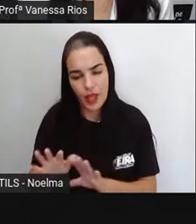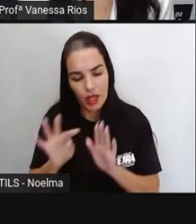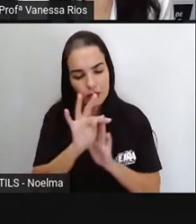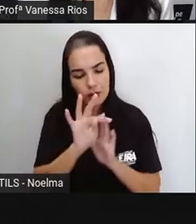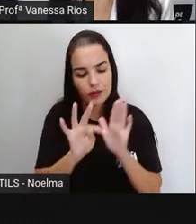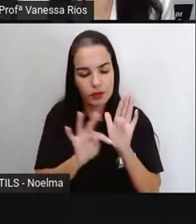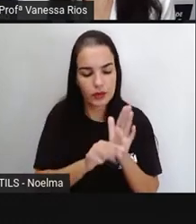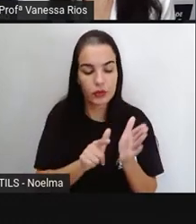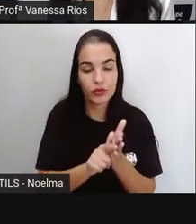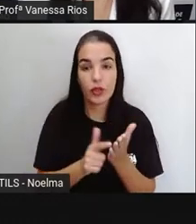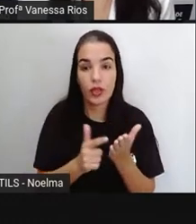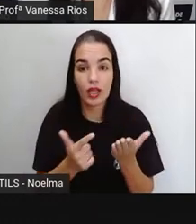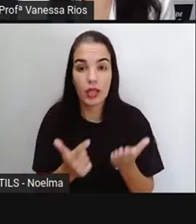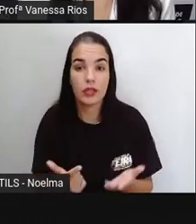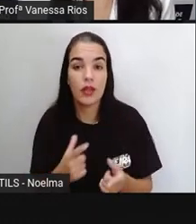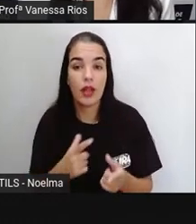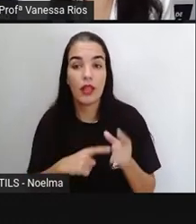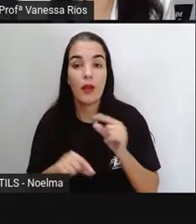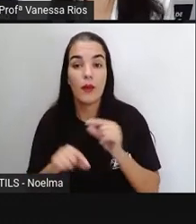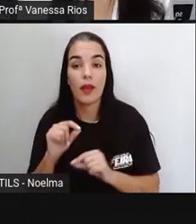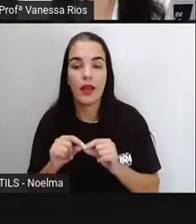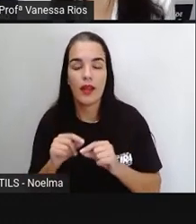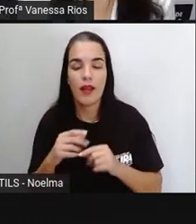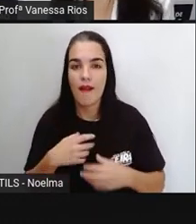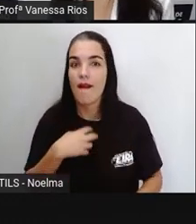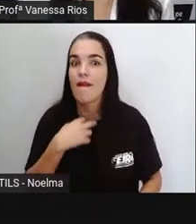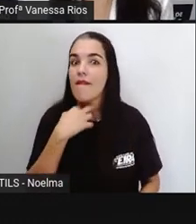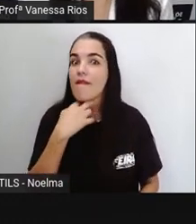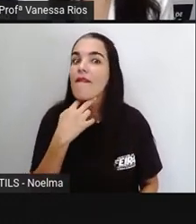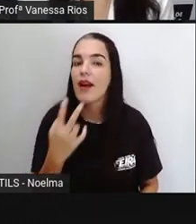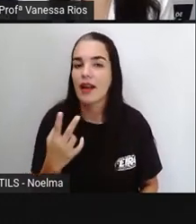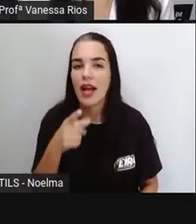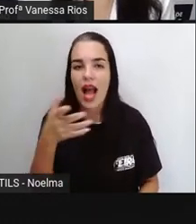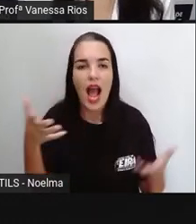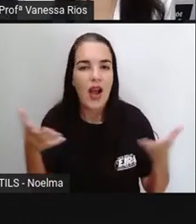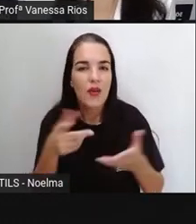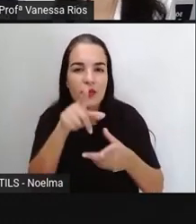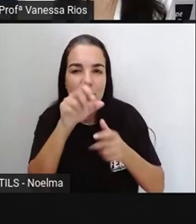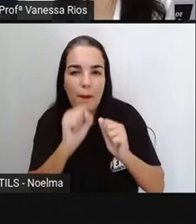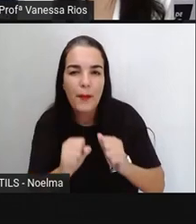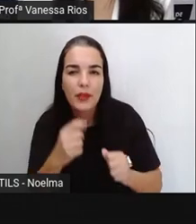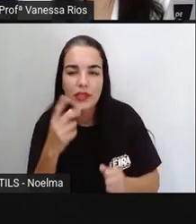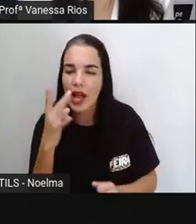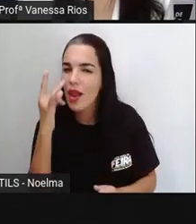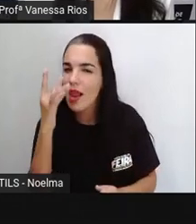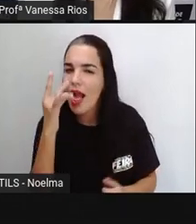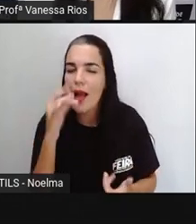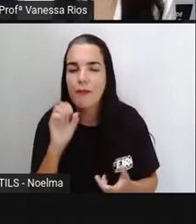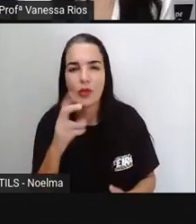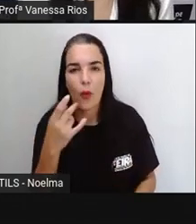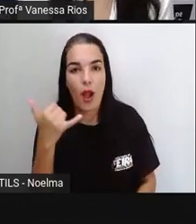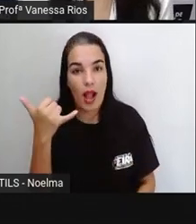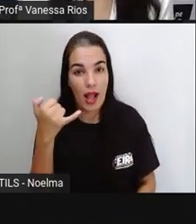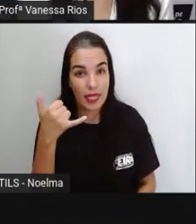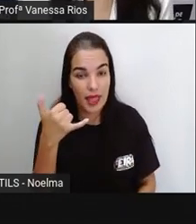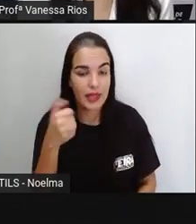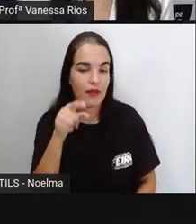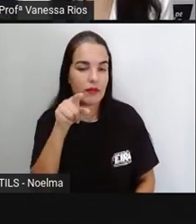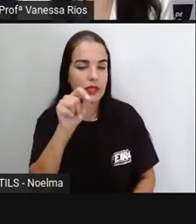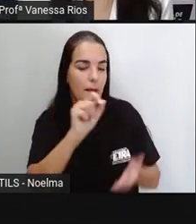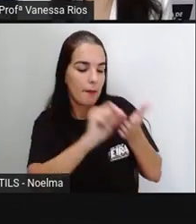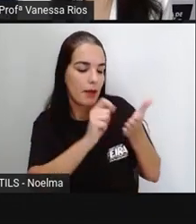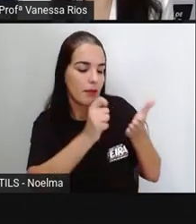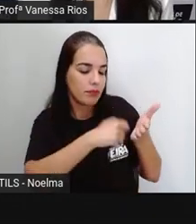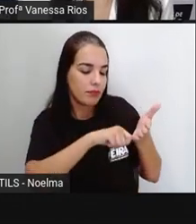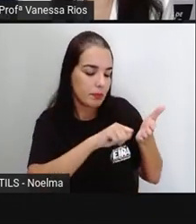principal e aí você pode pegar seu caderno neste momento o lápis ou a caneta e é interessante fazer as